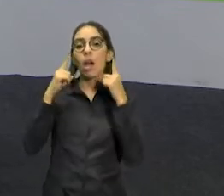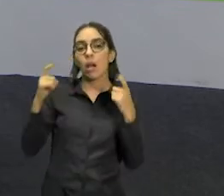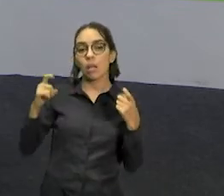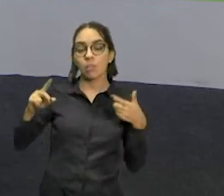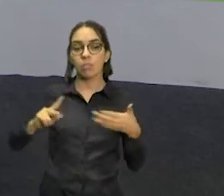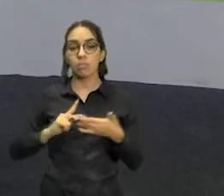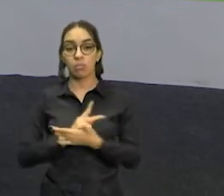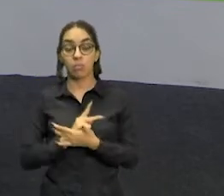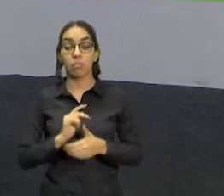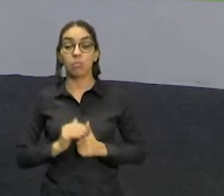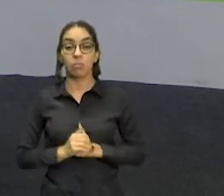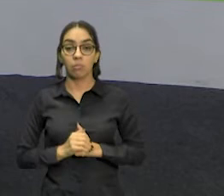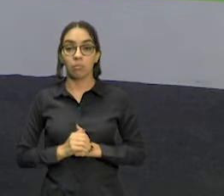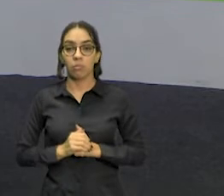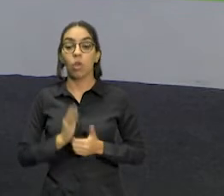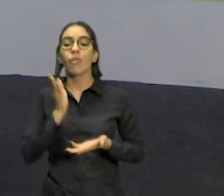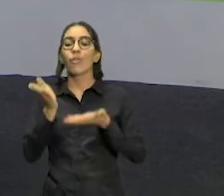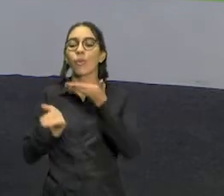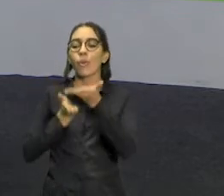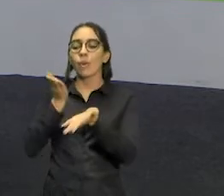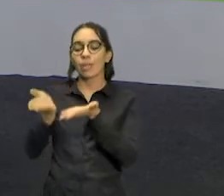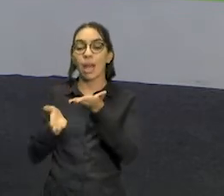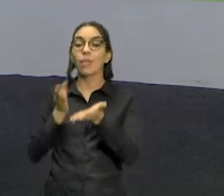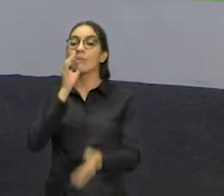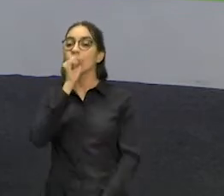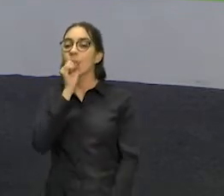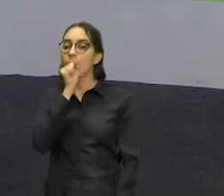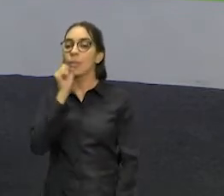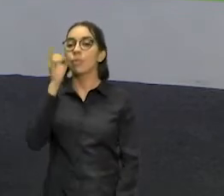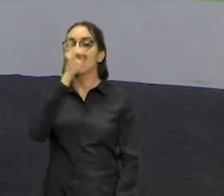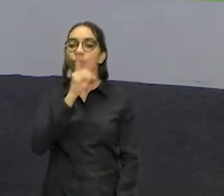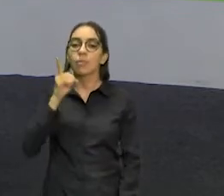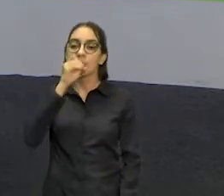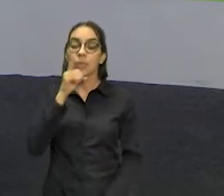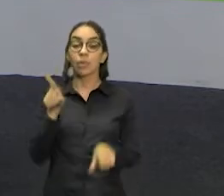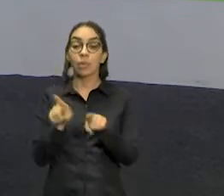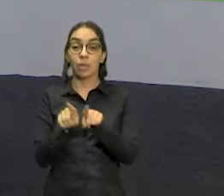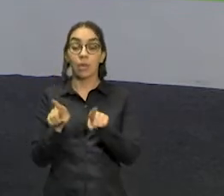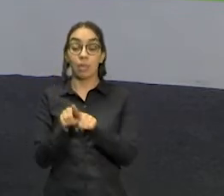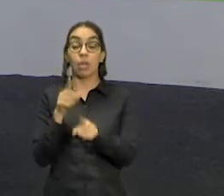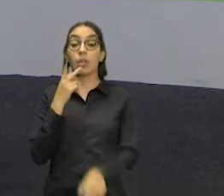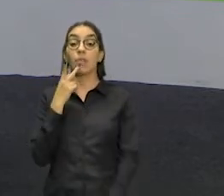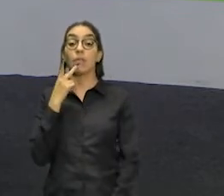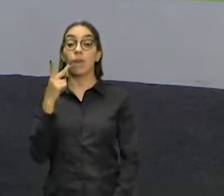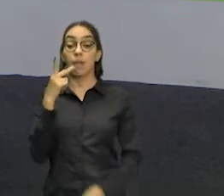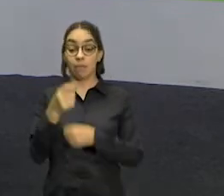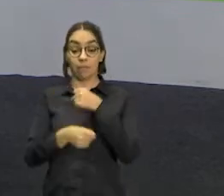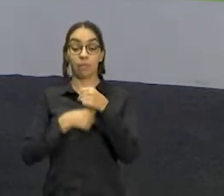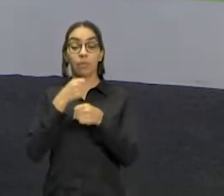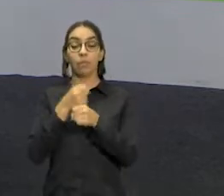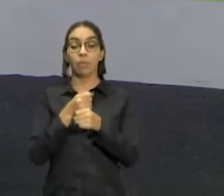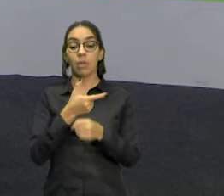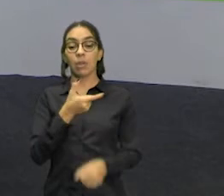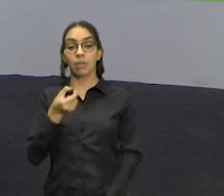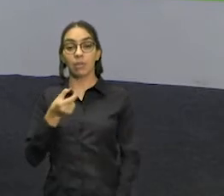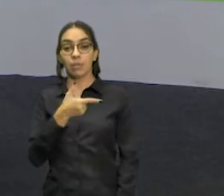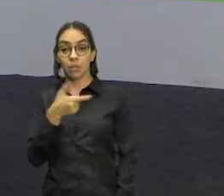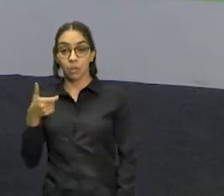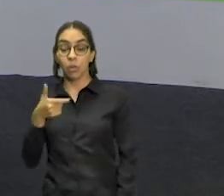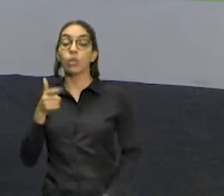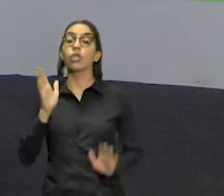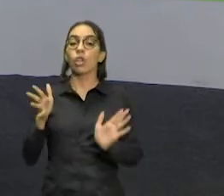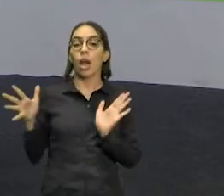atendimento será ampliado para os fins de semana. O prefeito ressaltou que só em 2022 foram registrados 500 atendimentos.